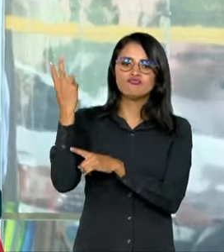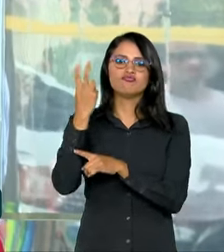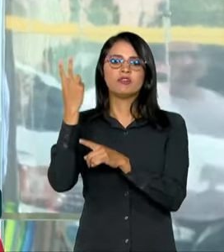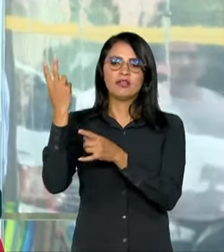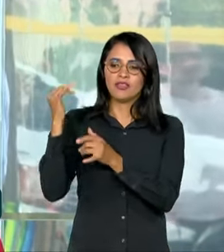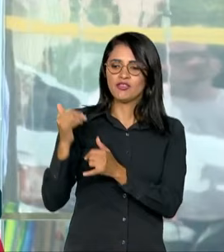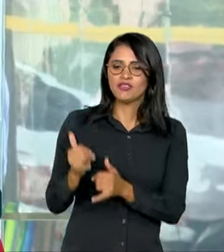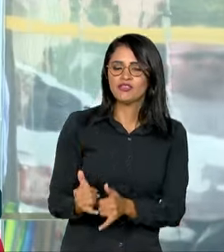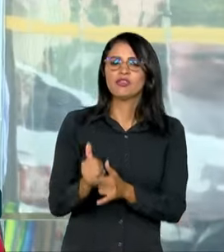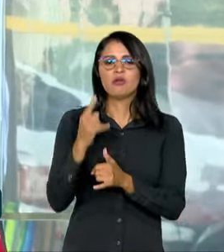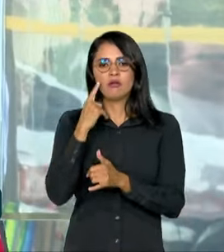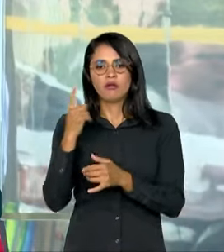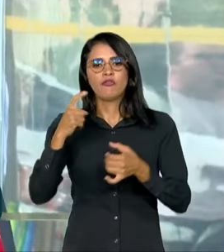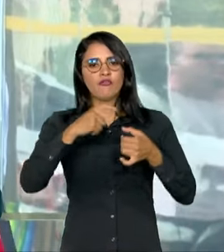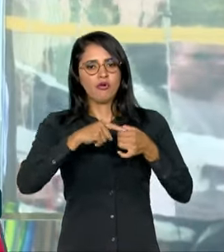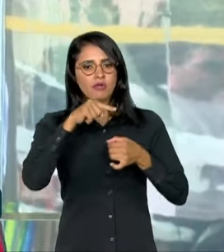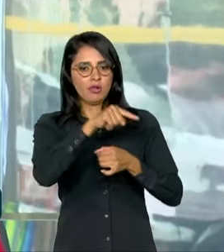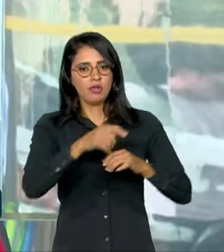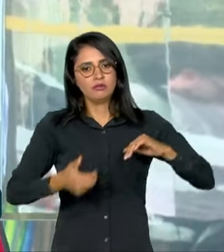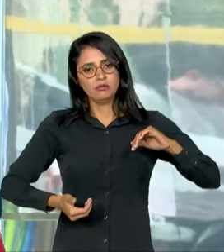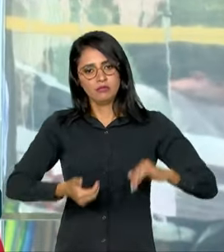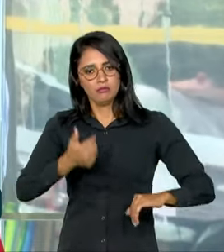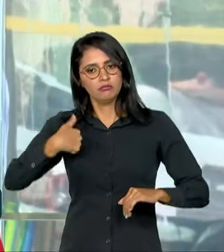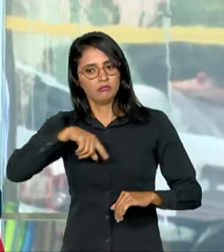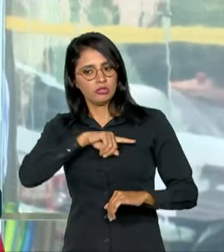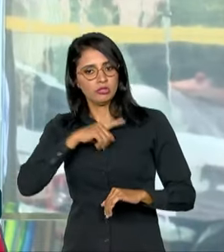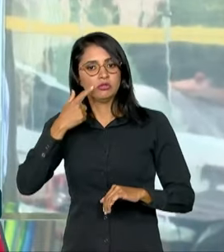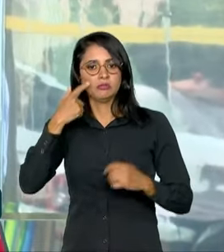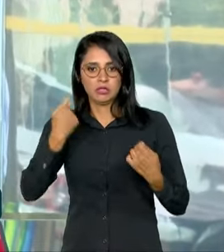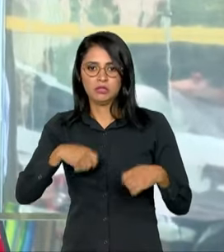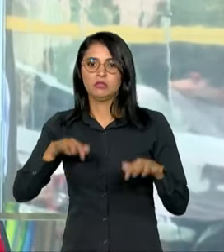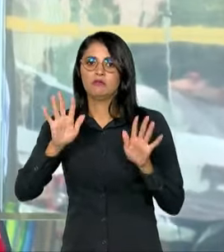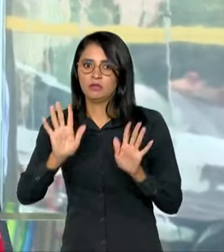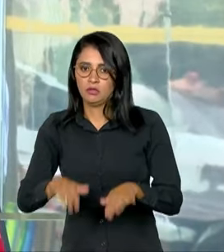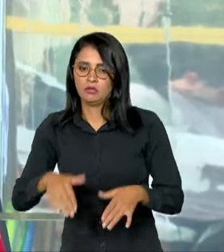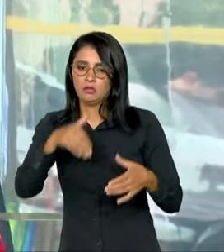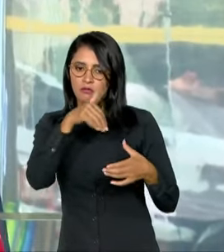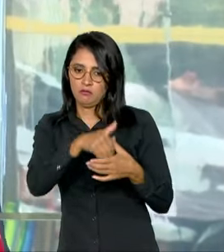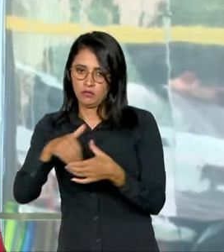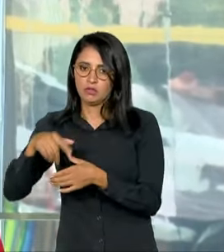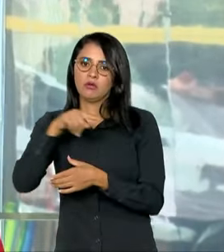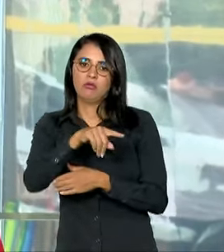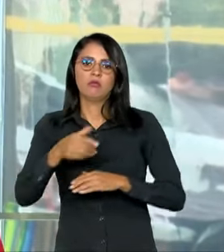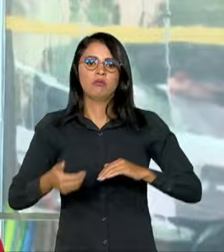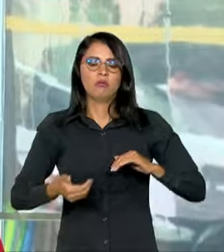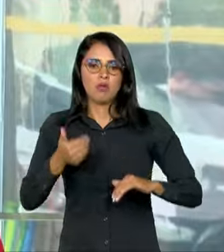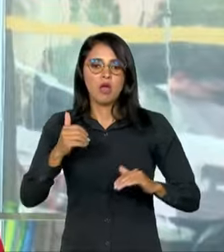voltam para o Senado. Então, devemos trabalhar para concluir a votação delas no Senado.